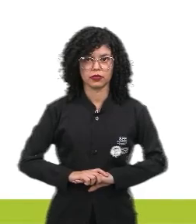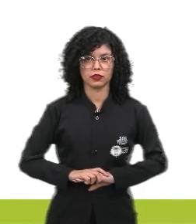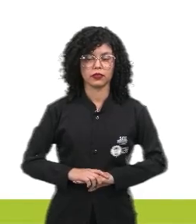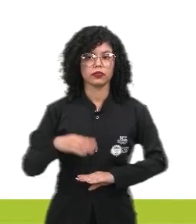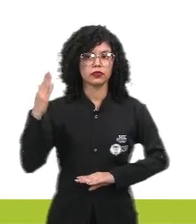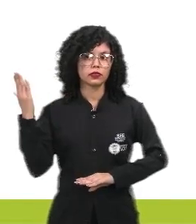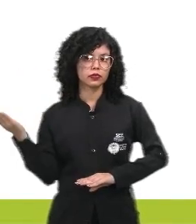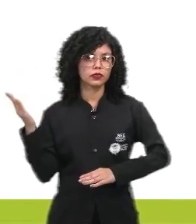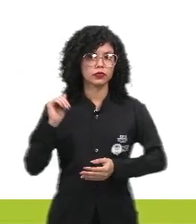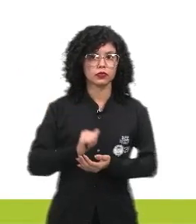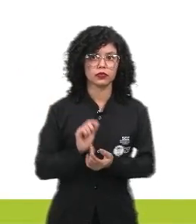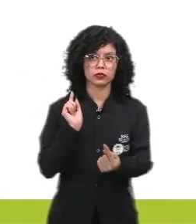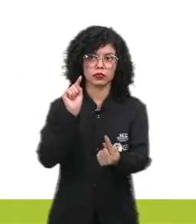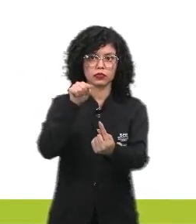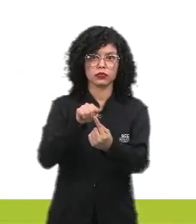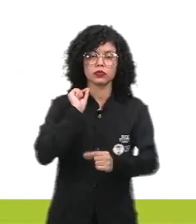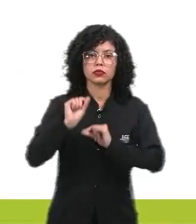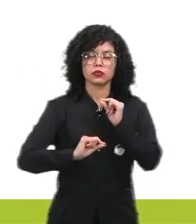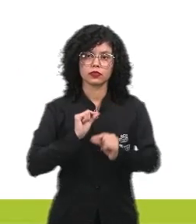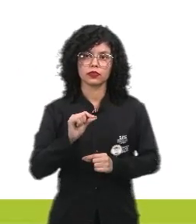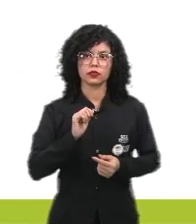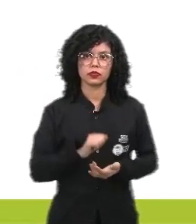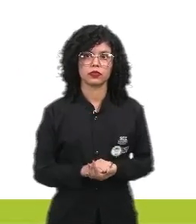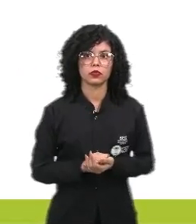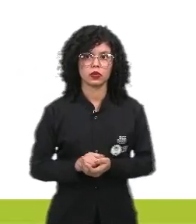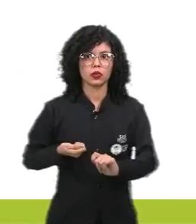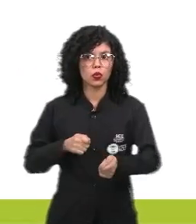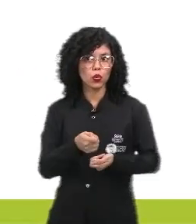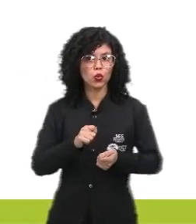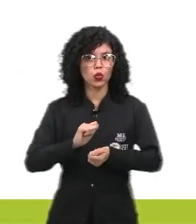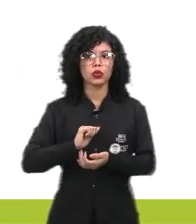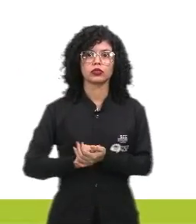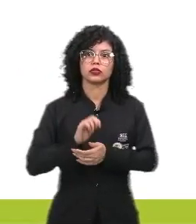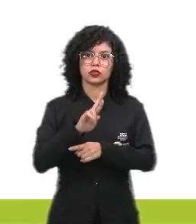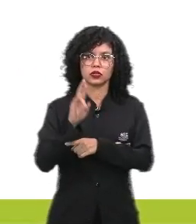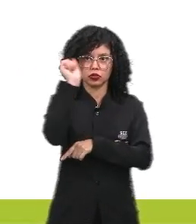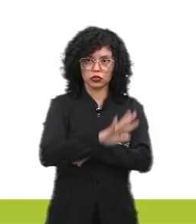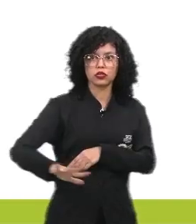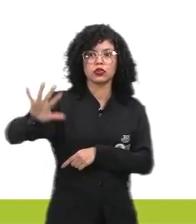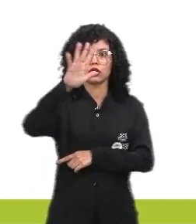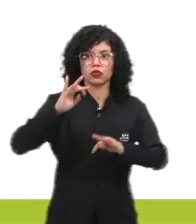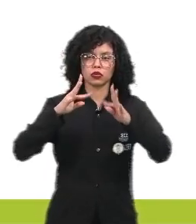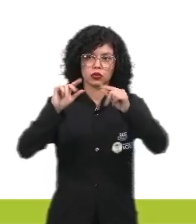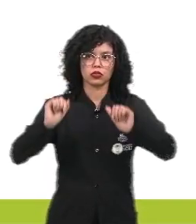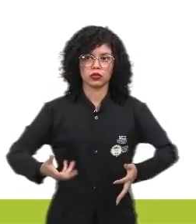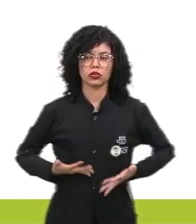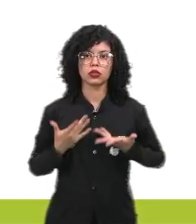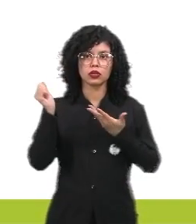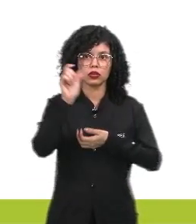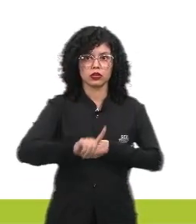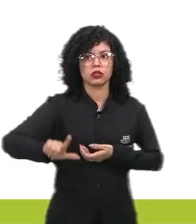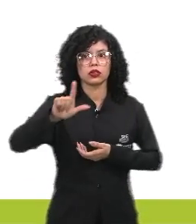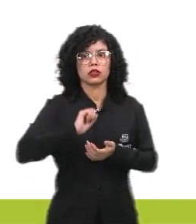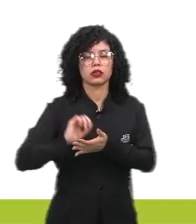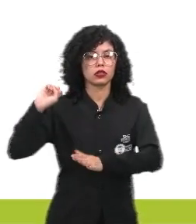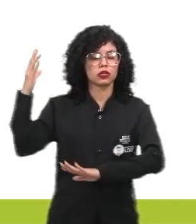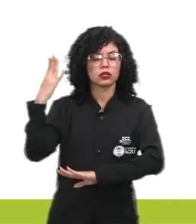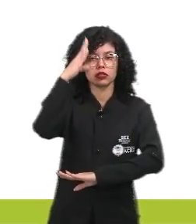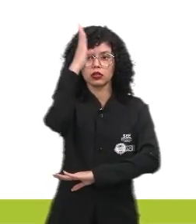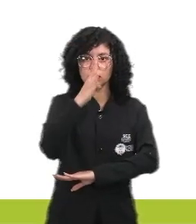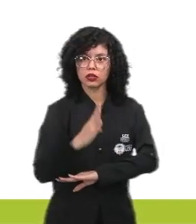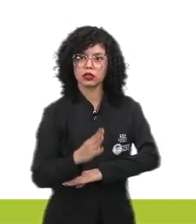Aqui, o quinhentismo, o que é que seria? É a denominação genérica de todas as manifestações literárias